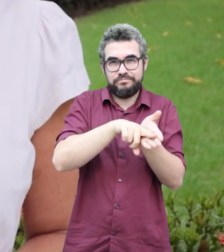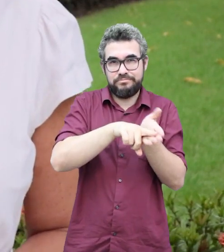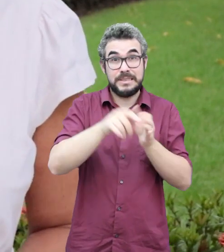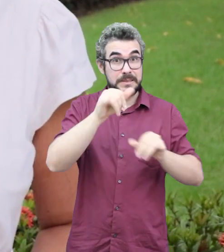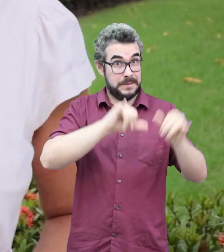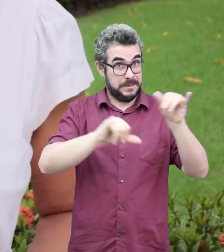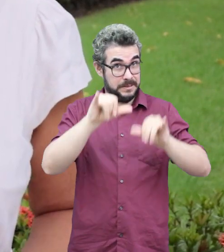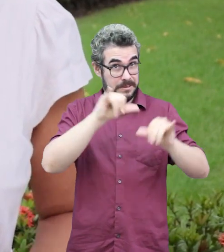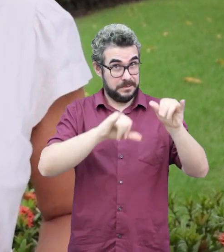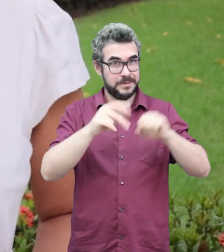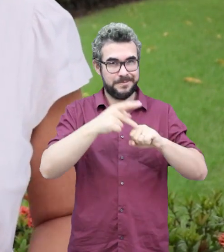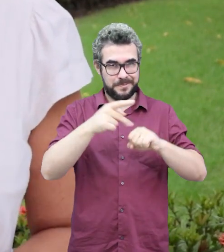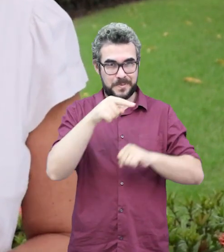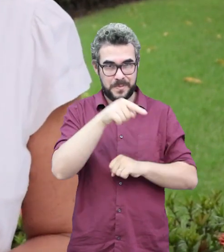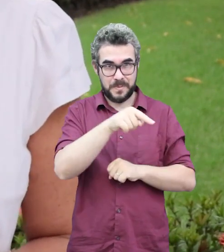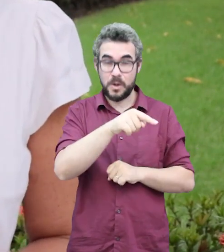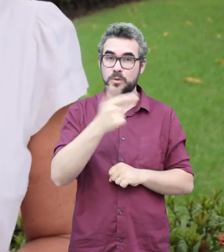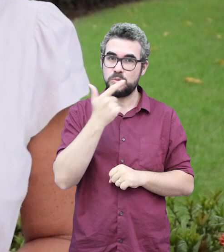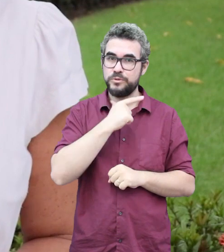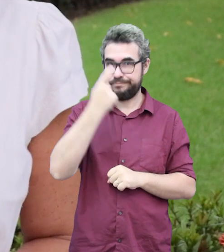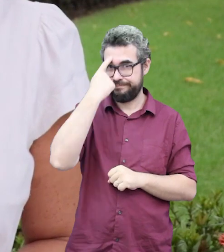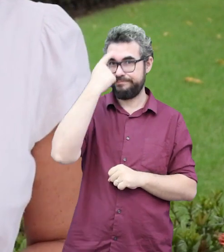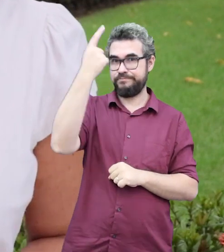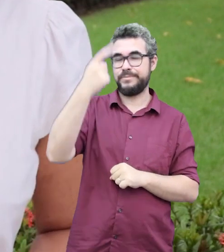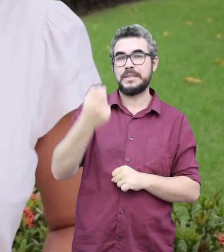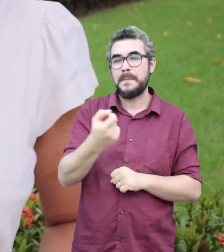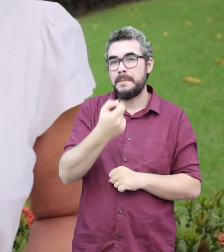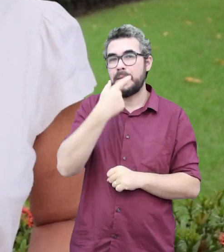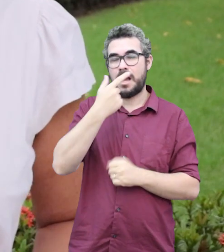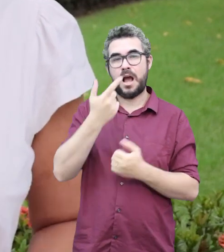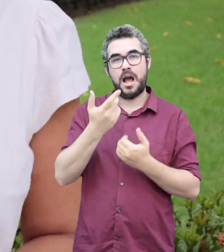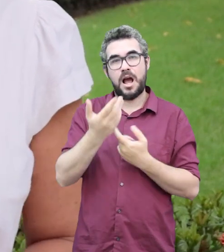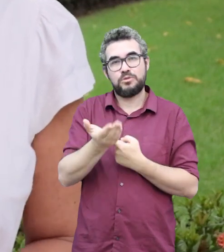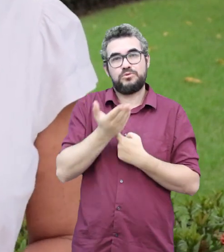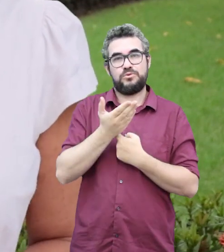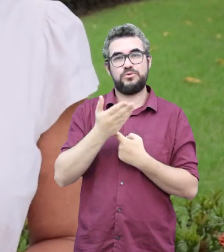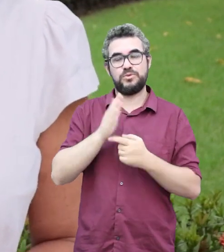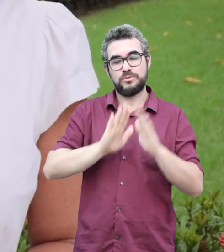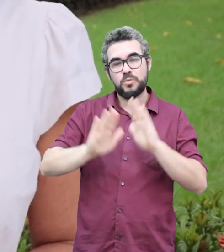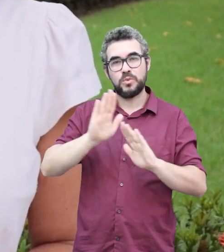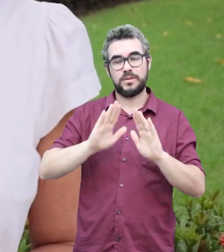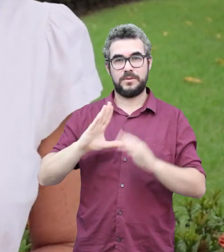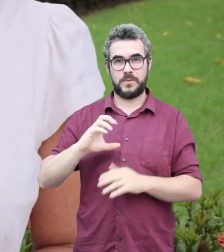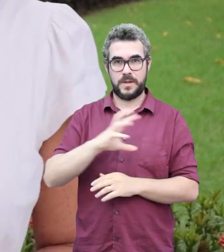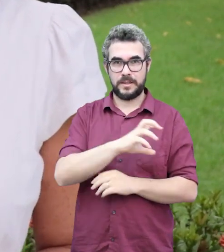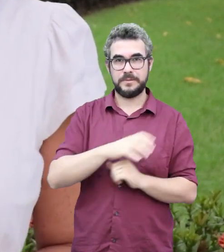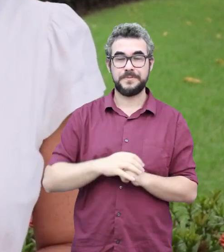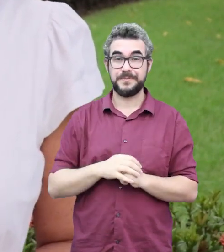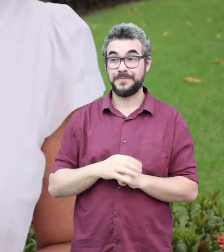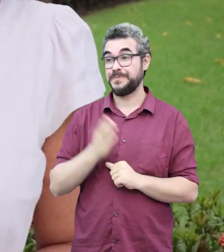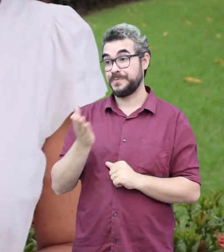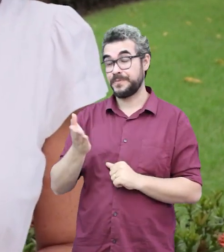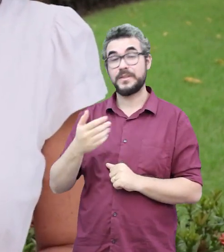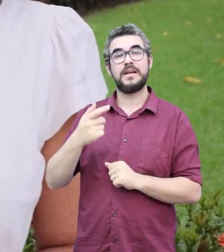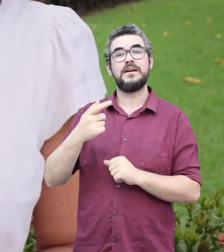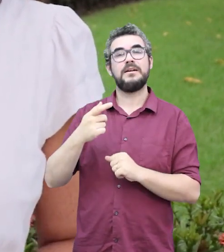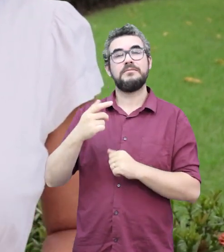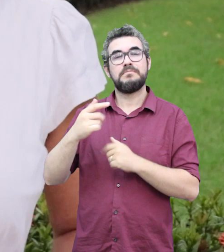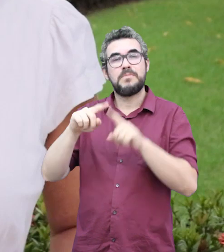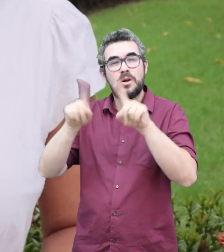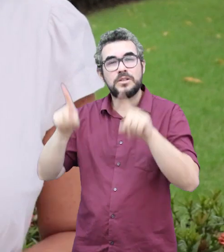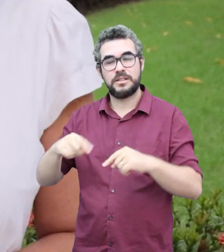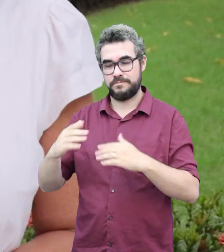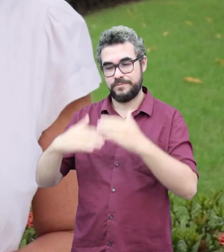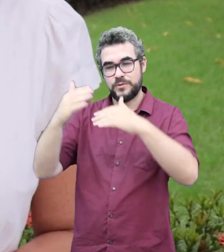patente com microcápsula para tratamento contra câncer e no segundo ciclo do Programa de Desenvolvimento de Gestores da UFC,